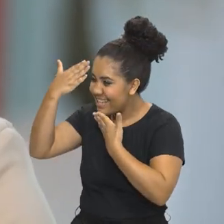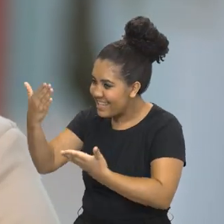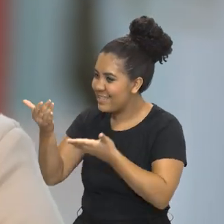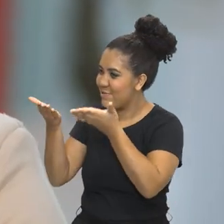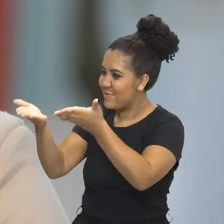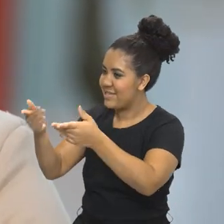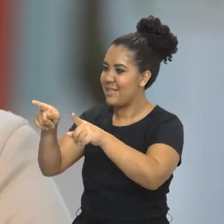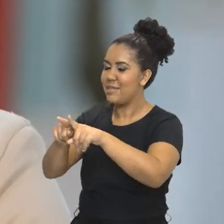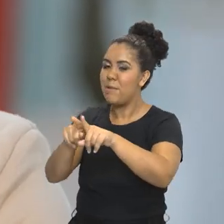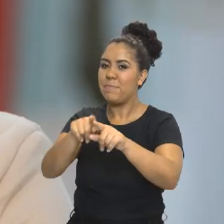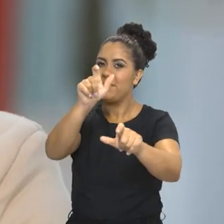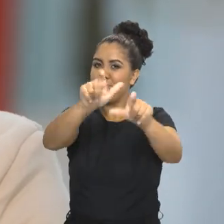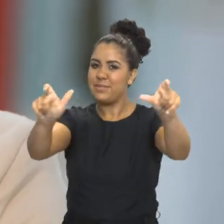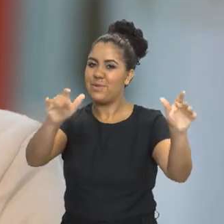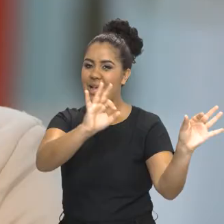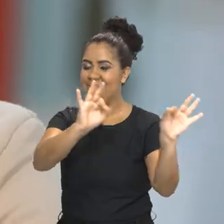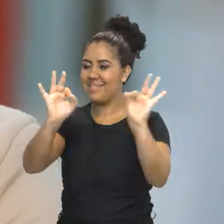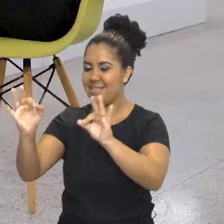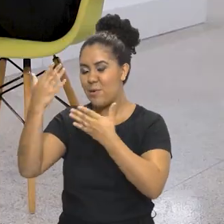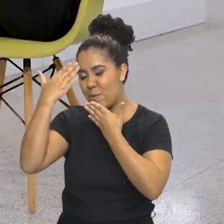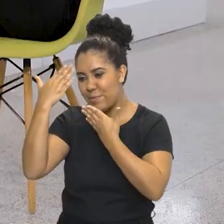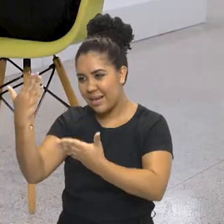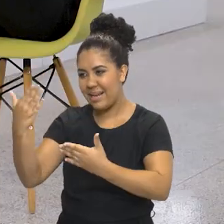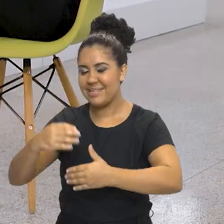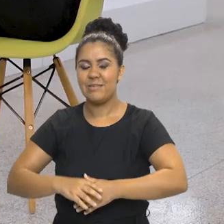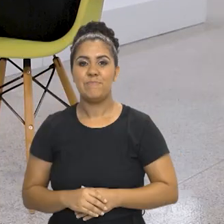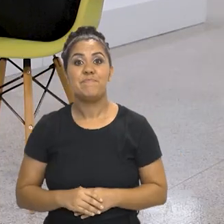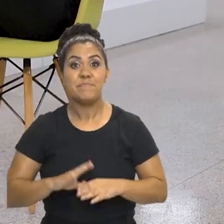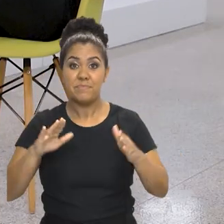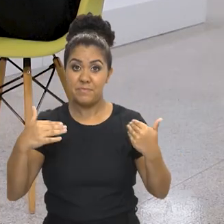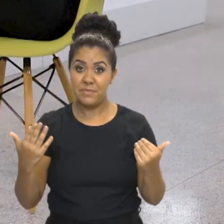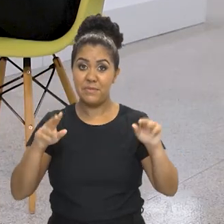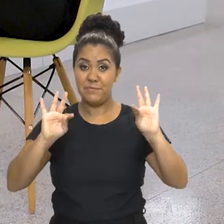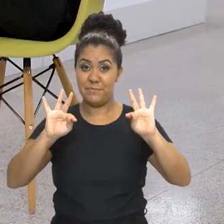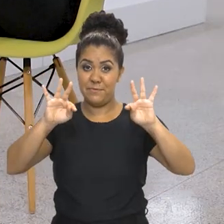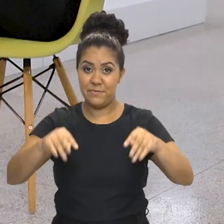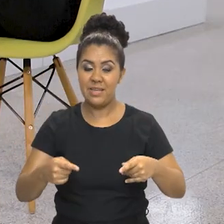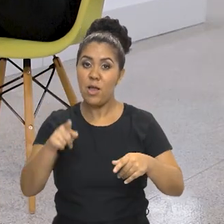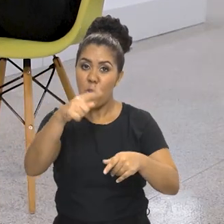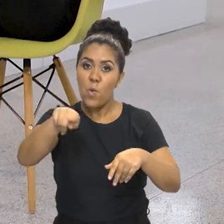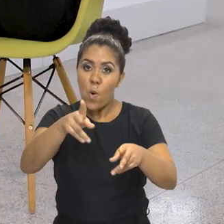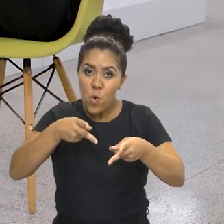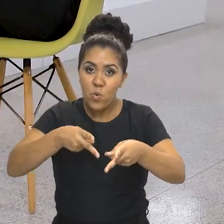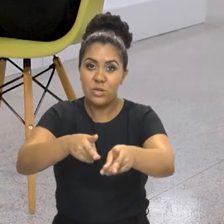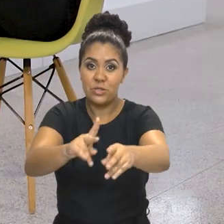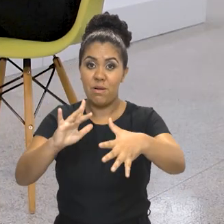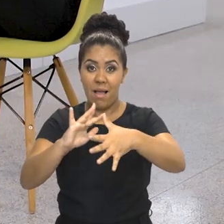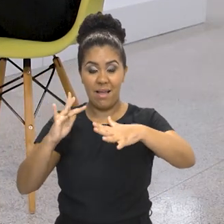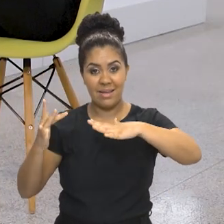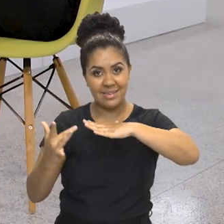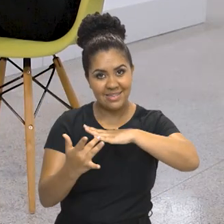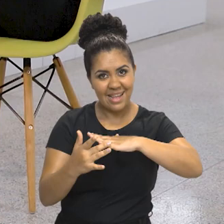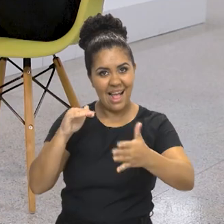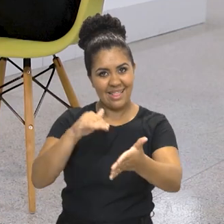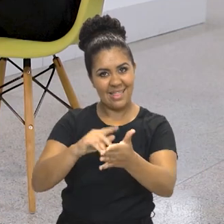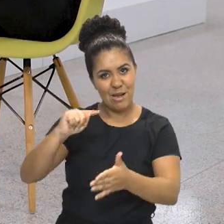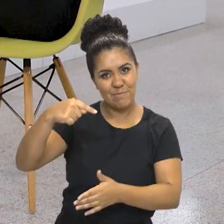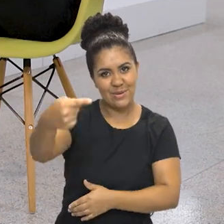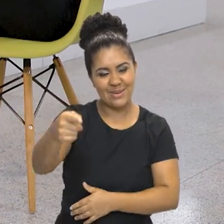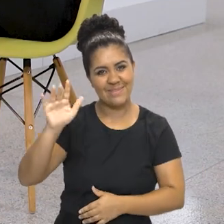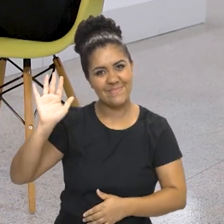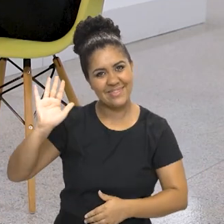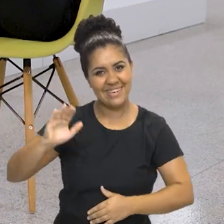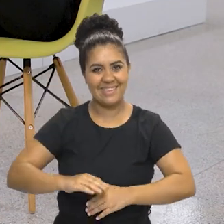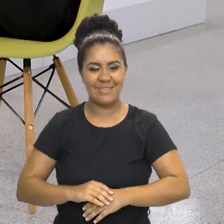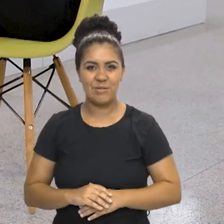agradeço, Jaqueline, a você e a audiência por estar aqui. Muito obrigada. E o Brasil em Pauta fica por aqui. Continue com a gente nas redes